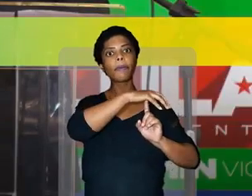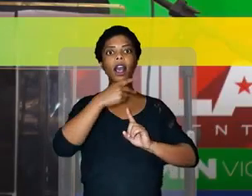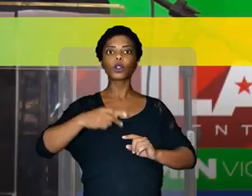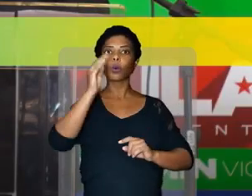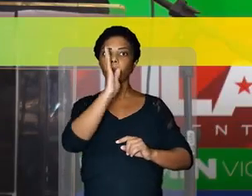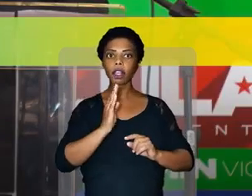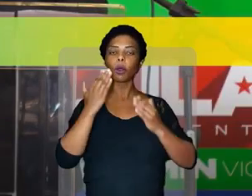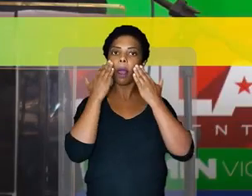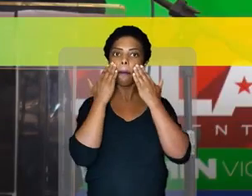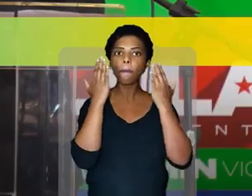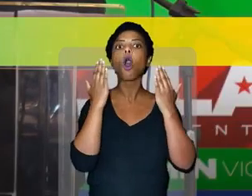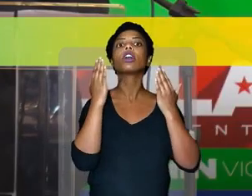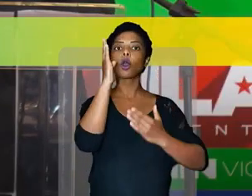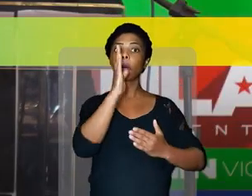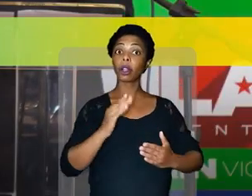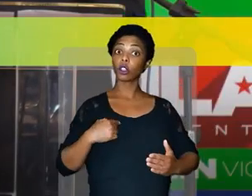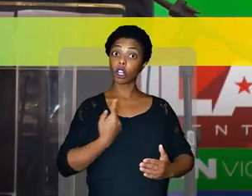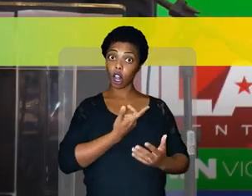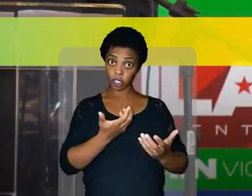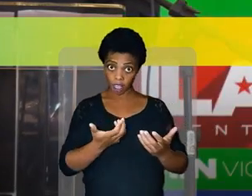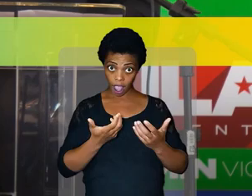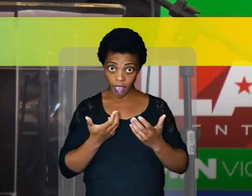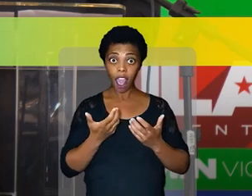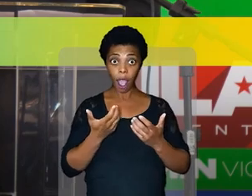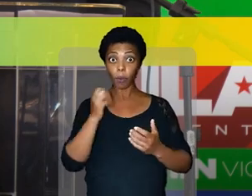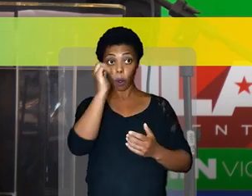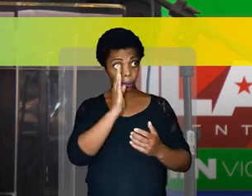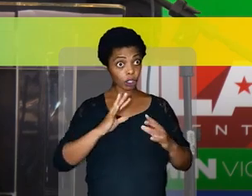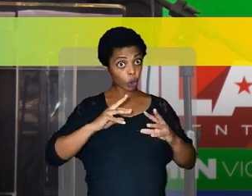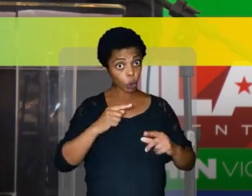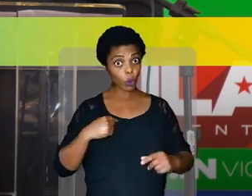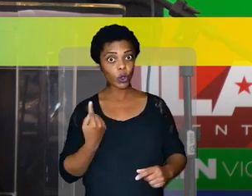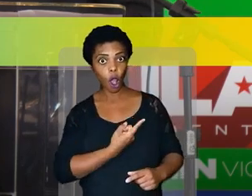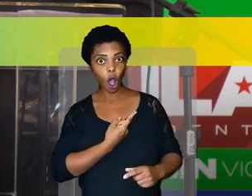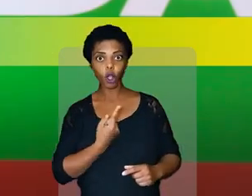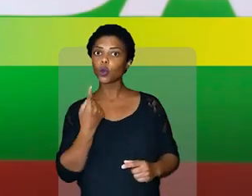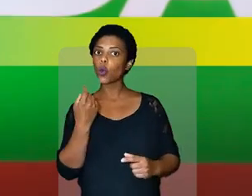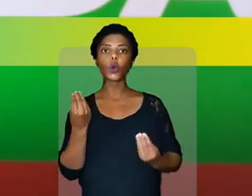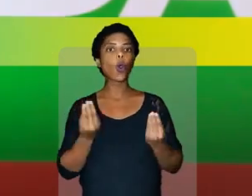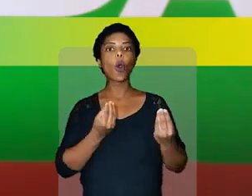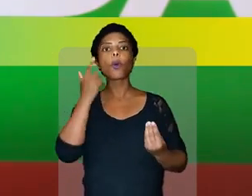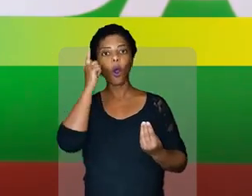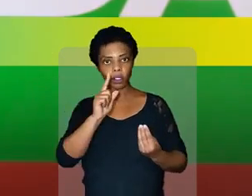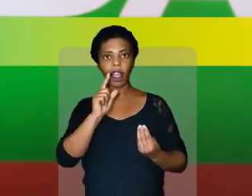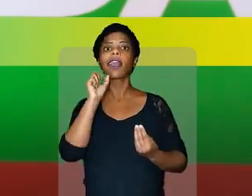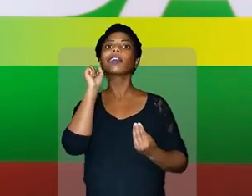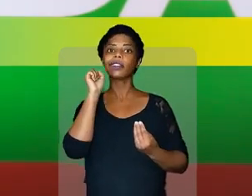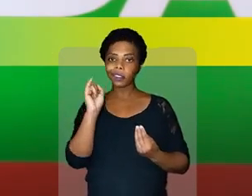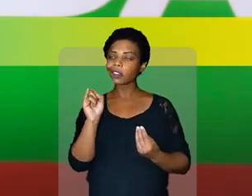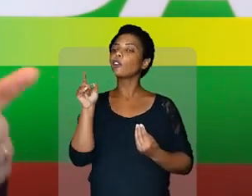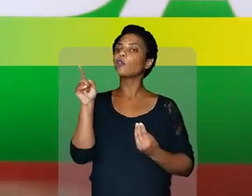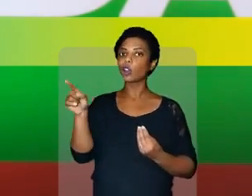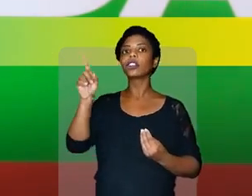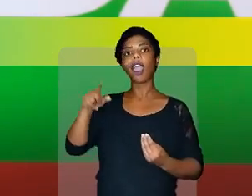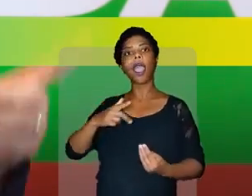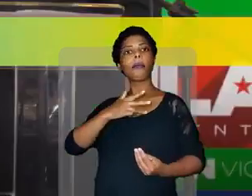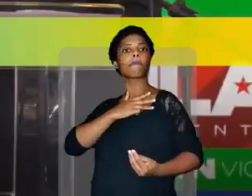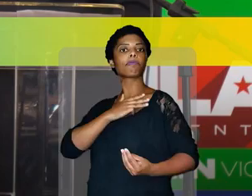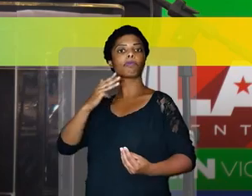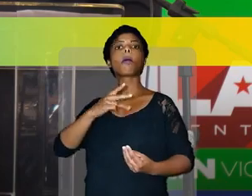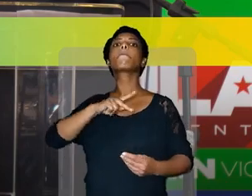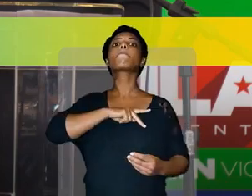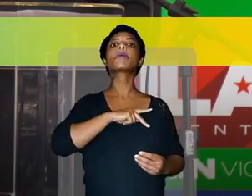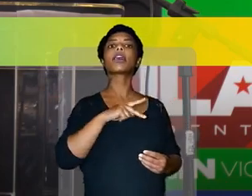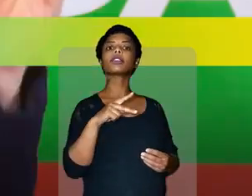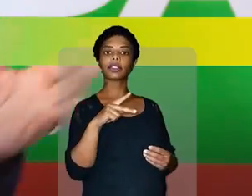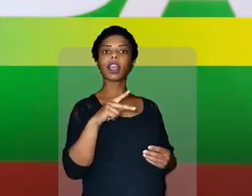Brasil para mostrar que o Brasil que nós queremos e é Brasil de todos nós só pode ser feito e construído pelas mãos